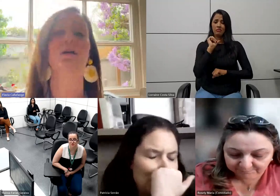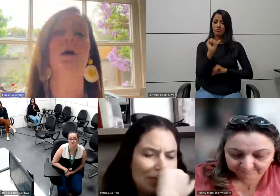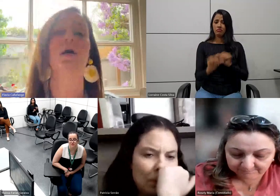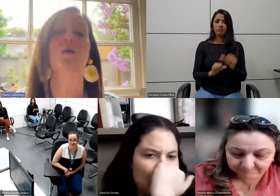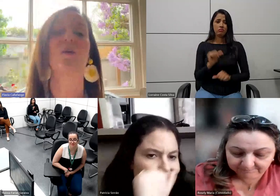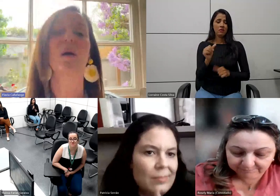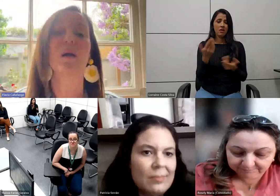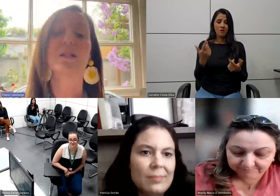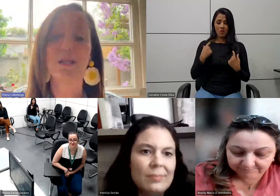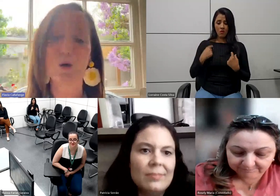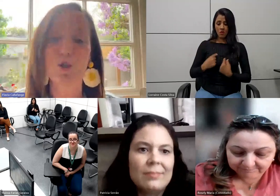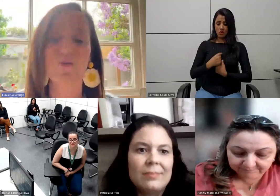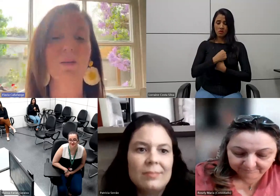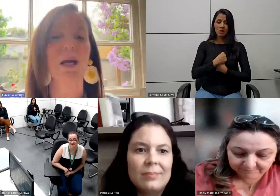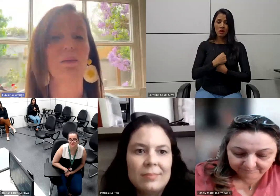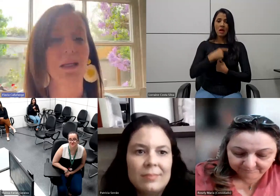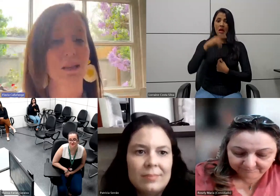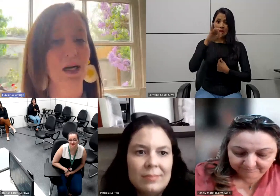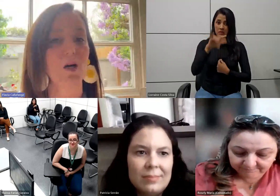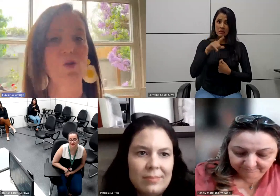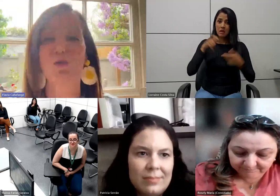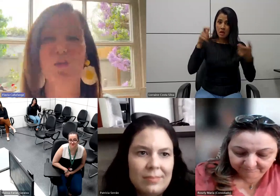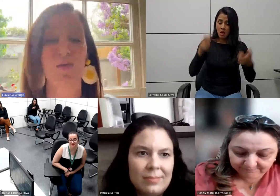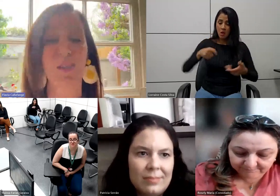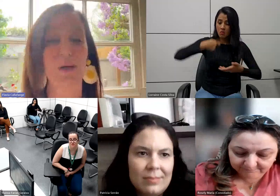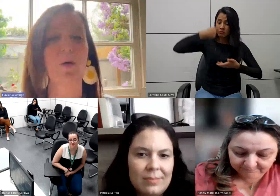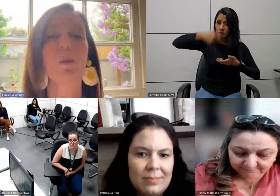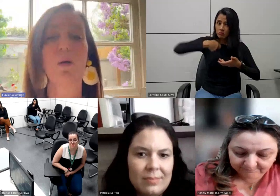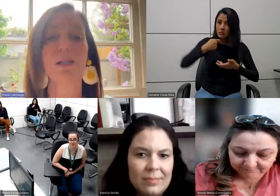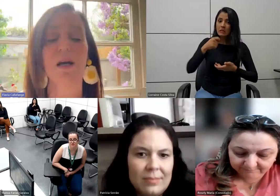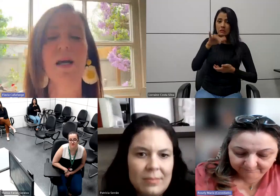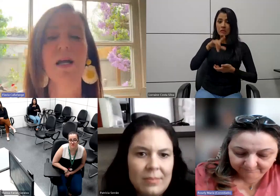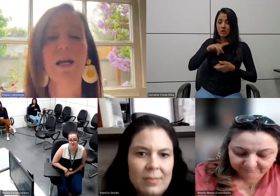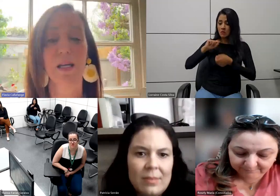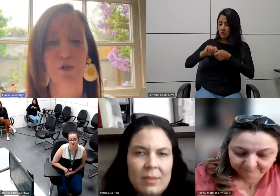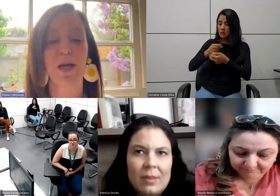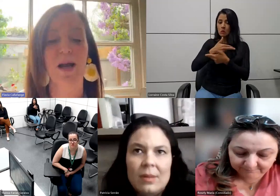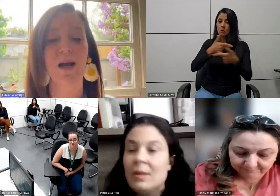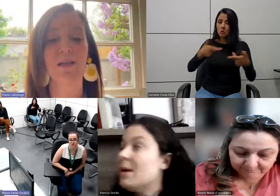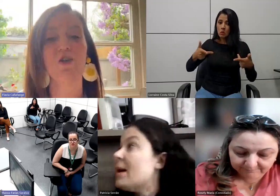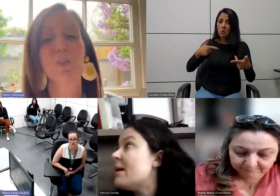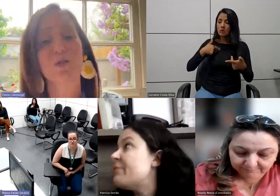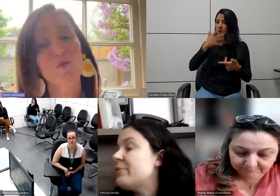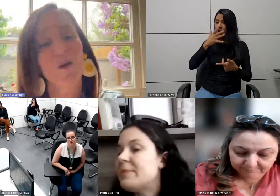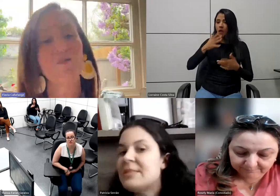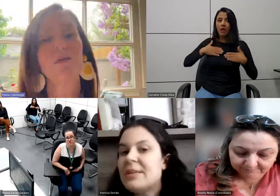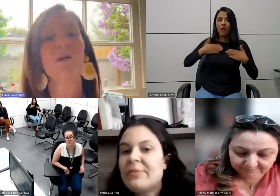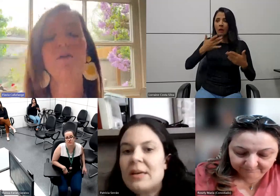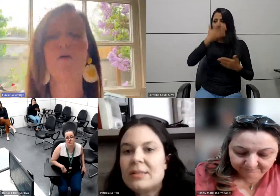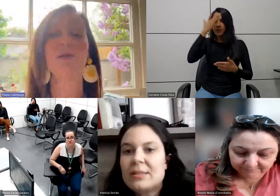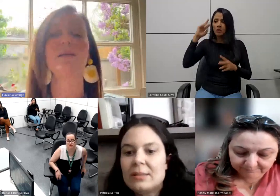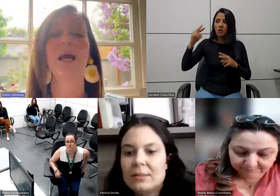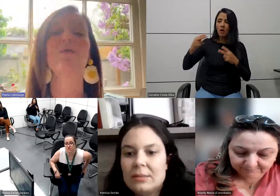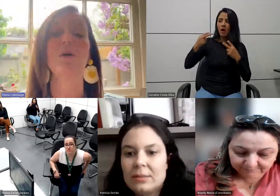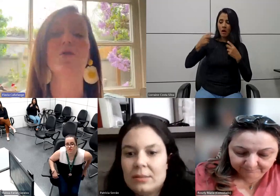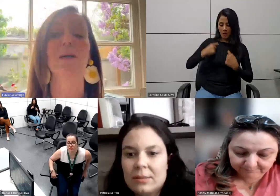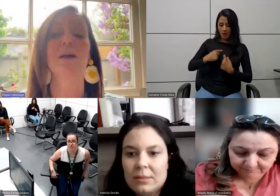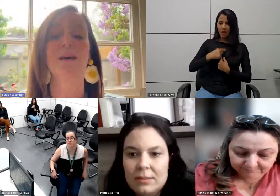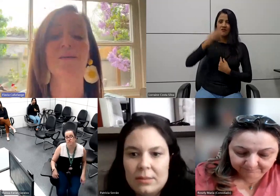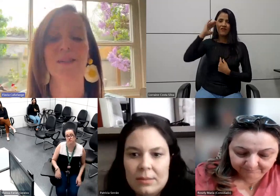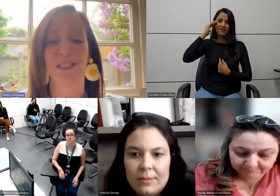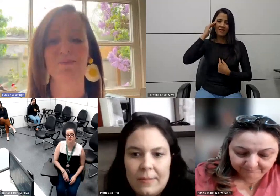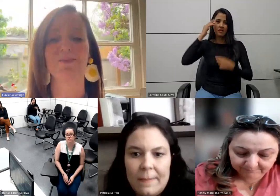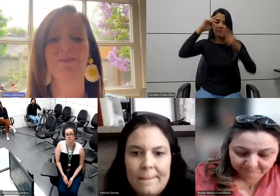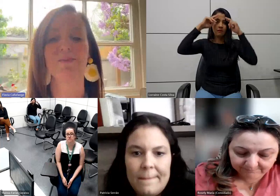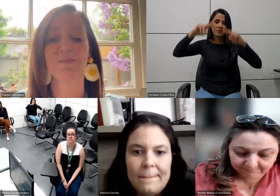botar esse cordão e se eu estiver me alimentando, se eu estiver fazendo alguma coisa inesperada, as pessoas vão entender e vão